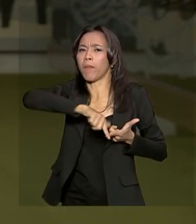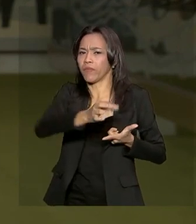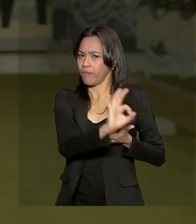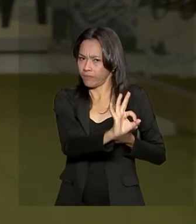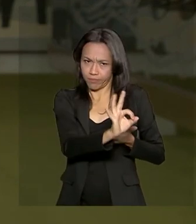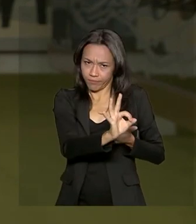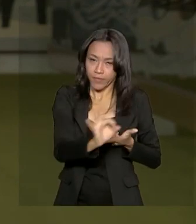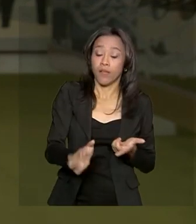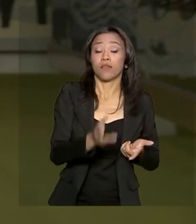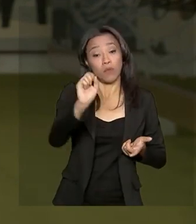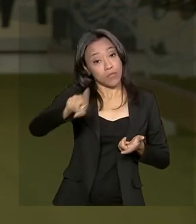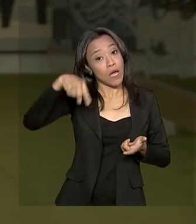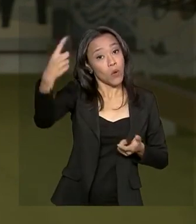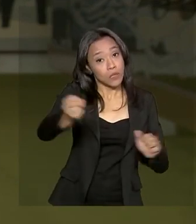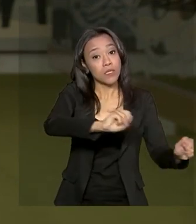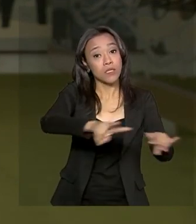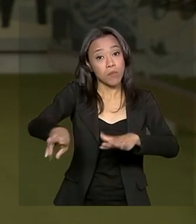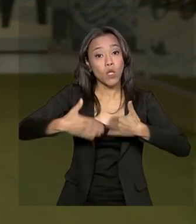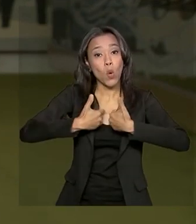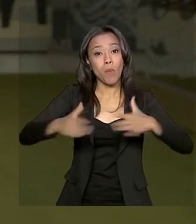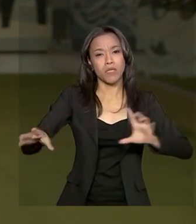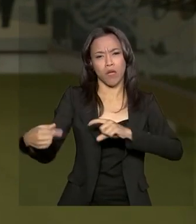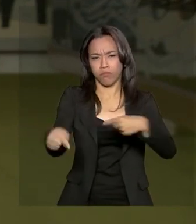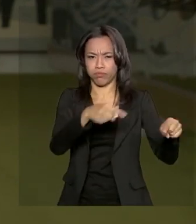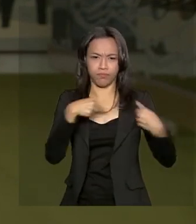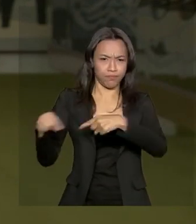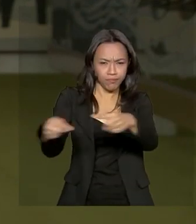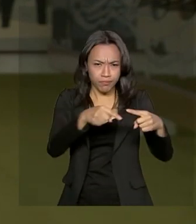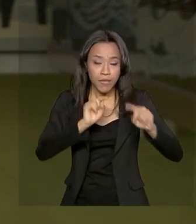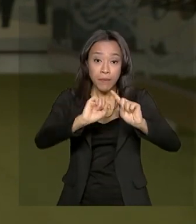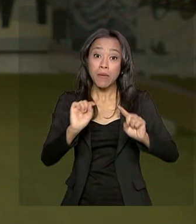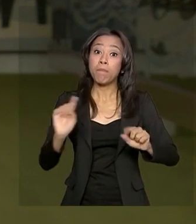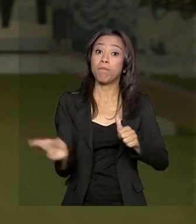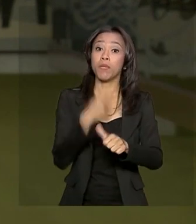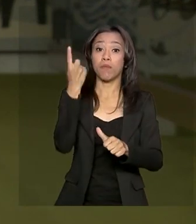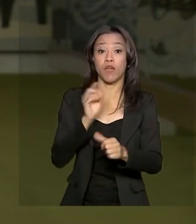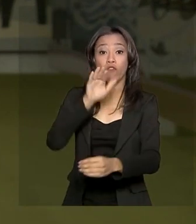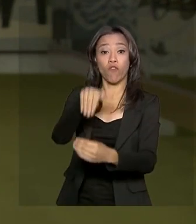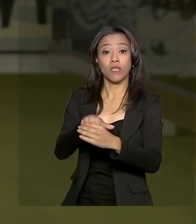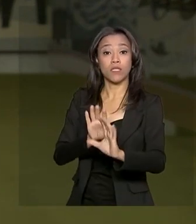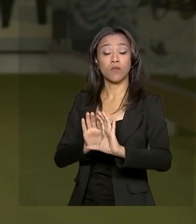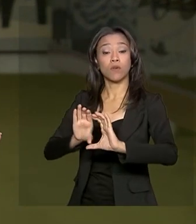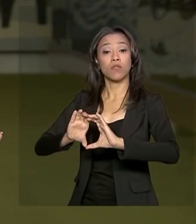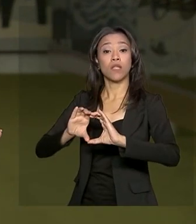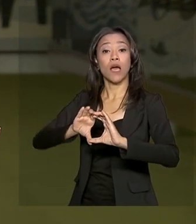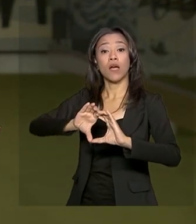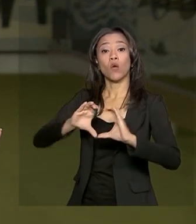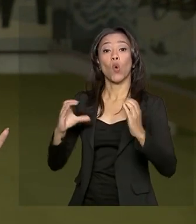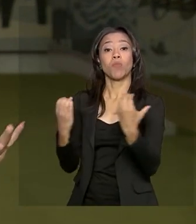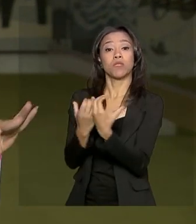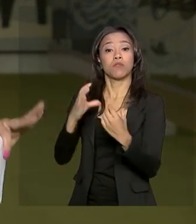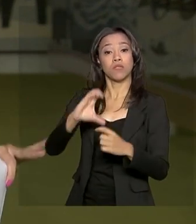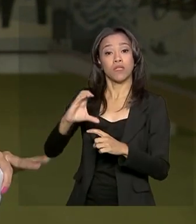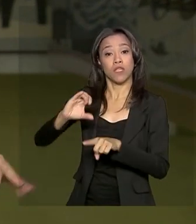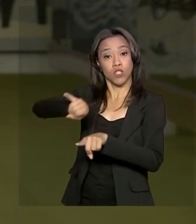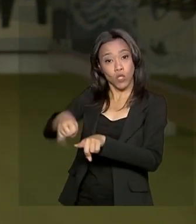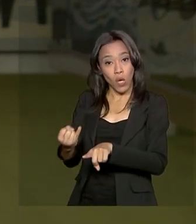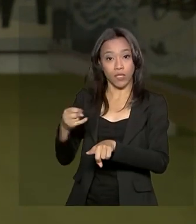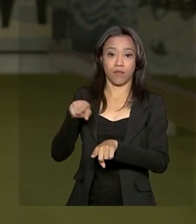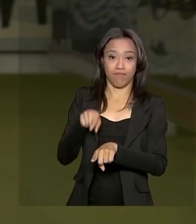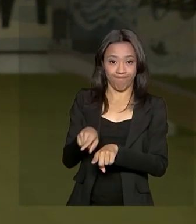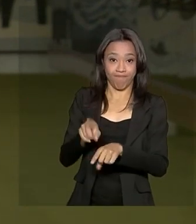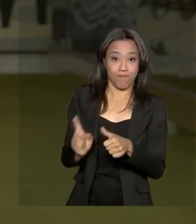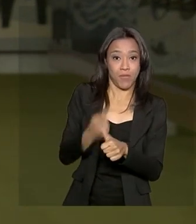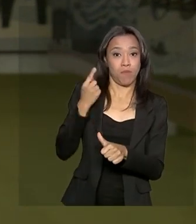para começar a ser debatido e votado primeiro na Comissão de Constituição e Justiça. Lá não tem comissão especial, então, da CCJ,